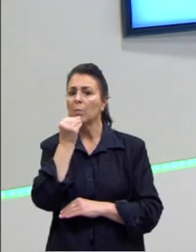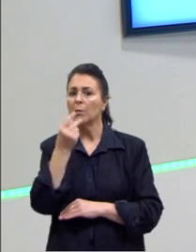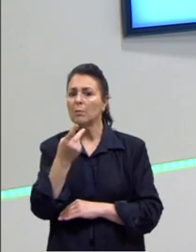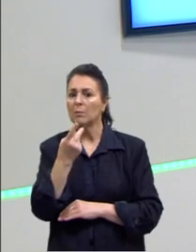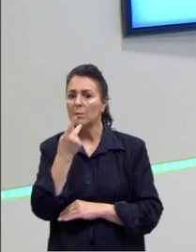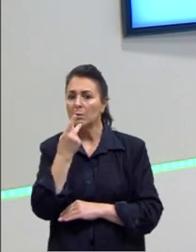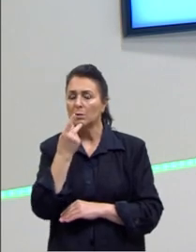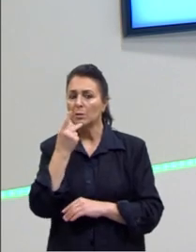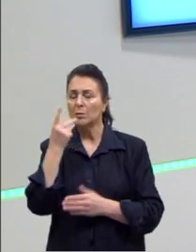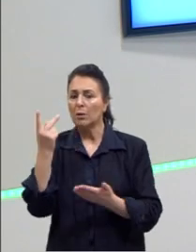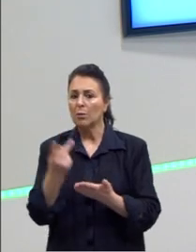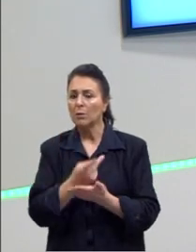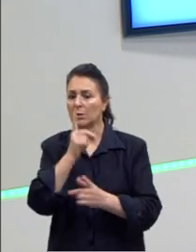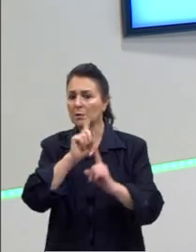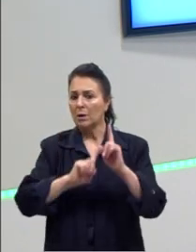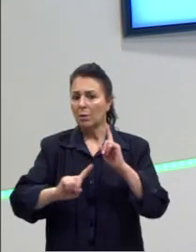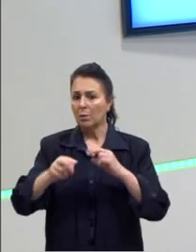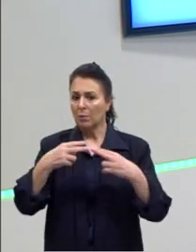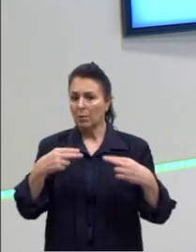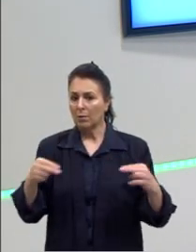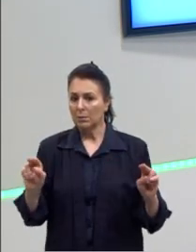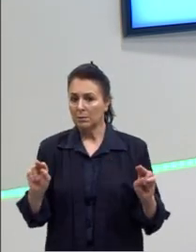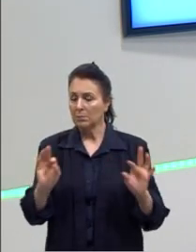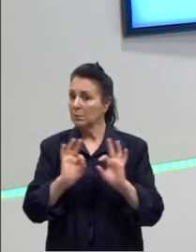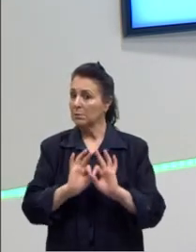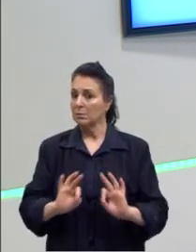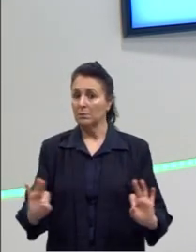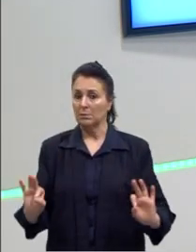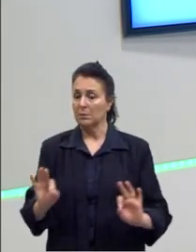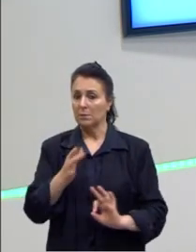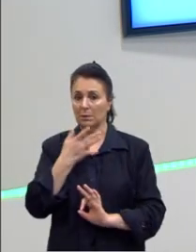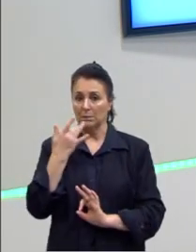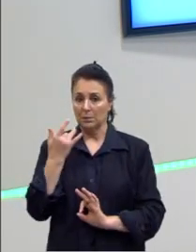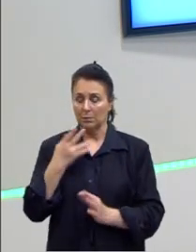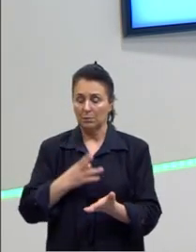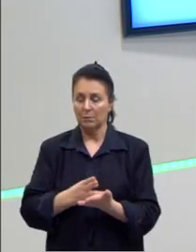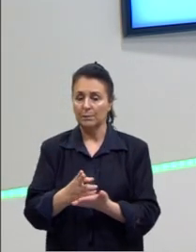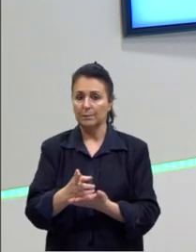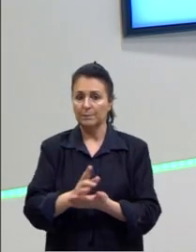acontecer. Viu como é simples? Muito fácil. Vamos adiante.